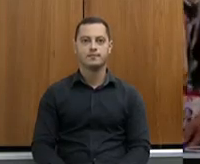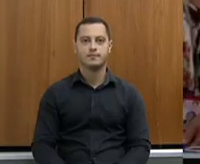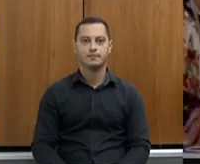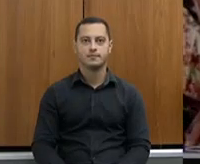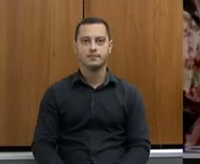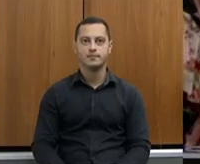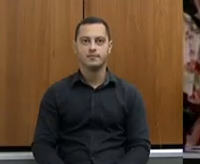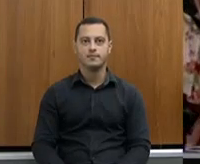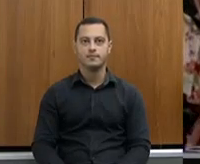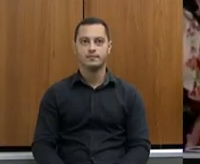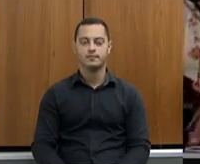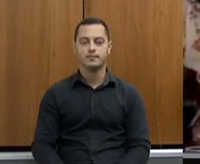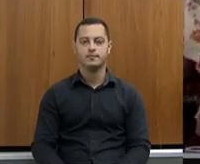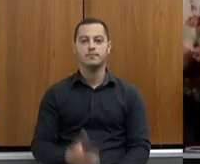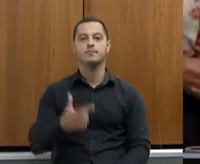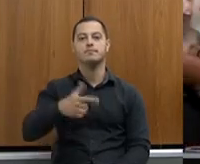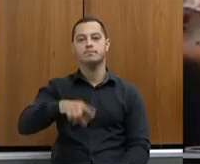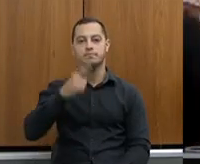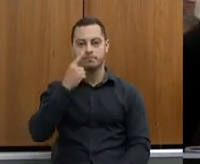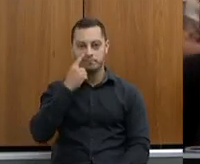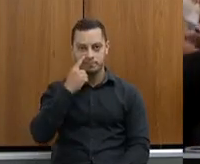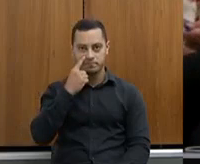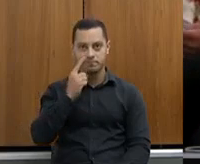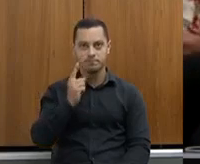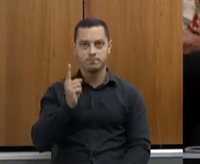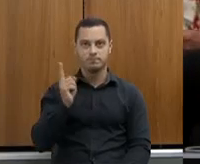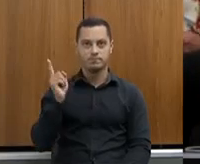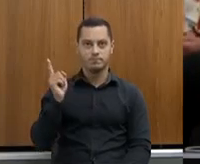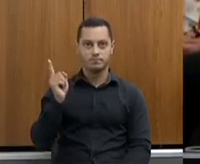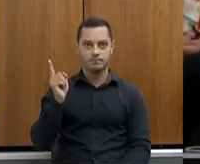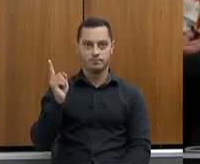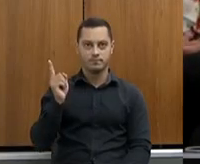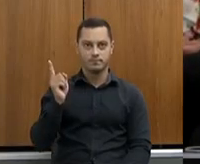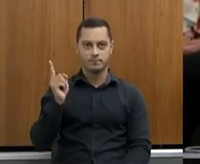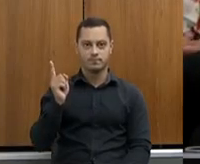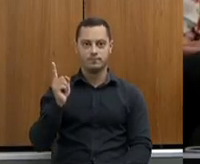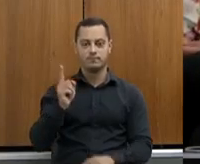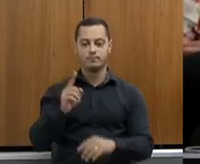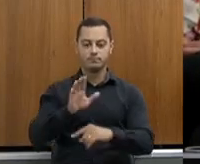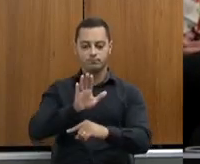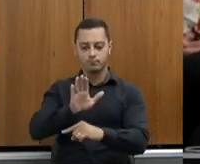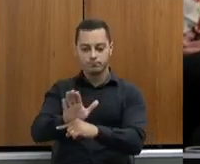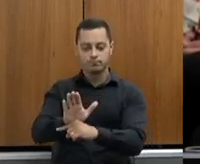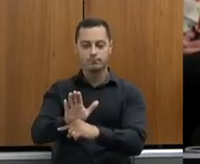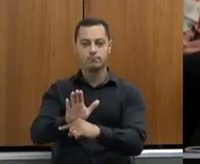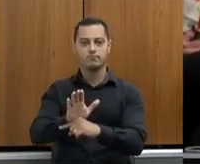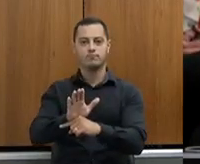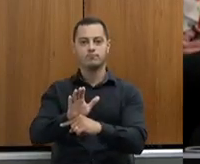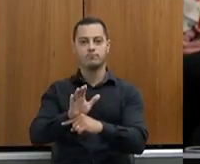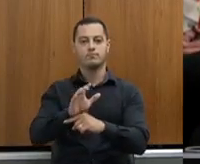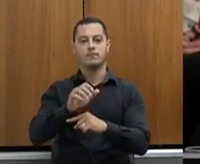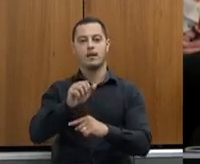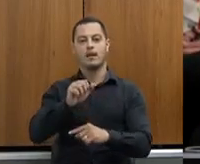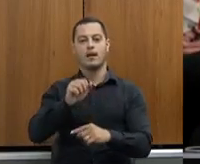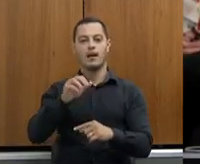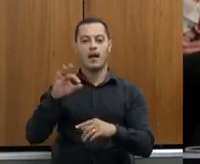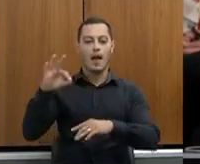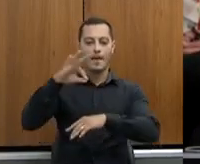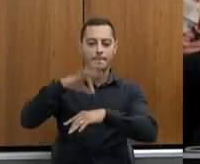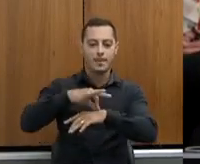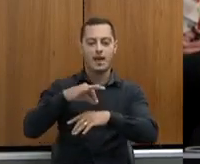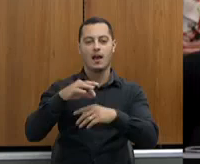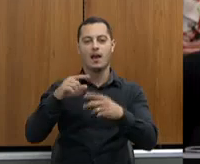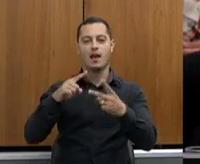Ações de destaque ainda. Atendimentos em bovinocultura, atendimento em criações na apicultura, suinocultura,